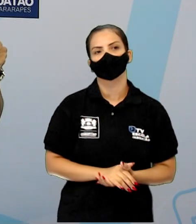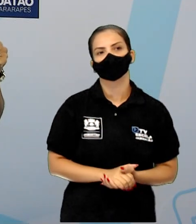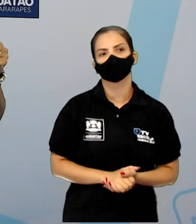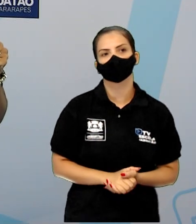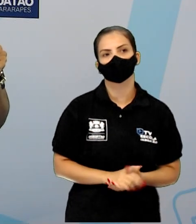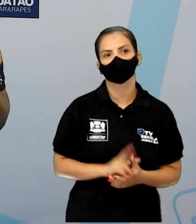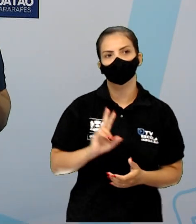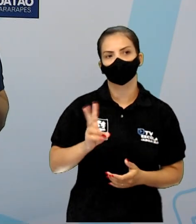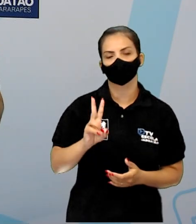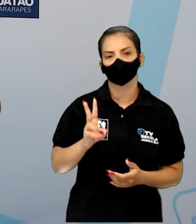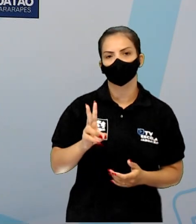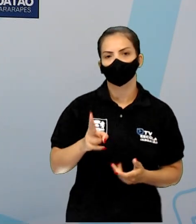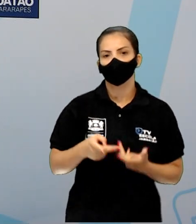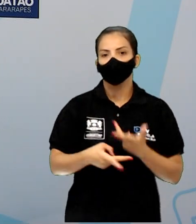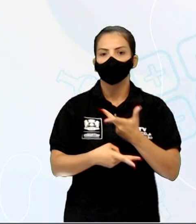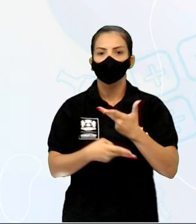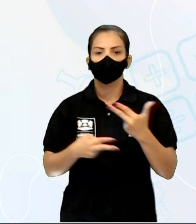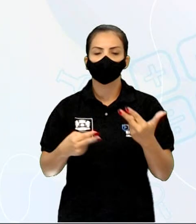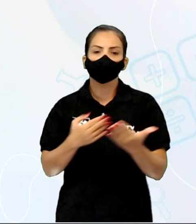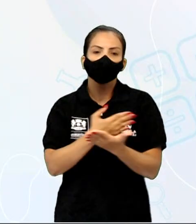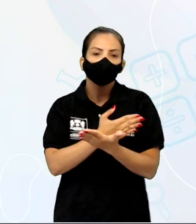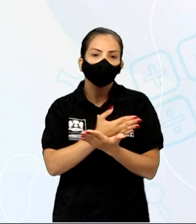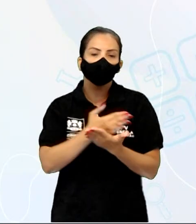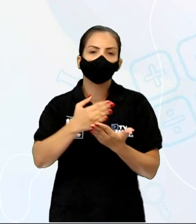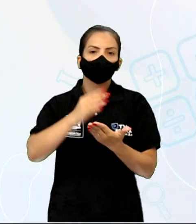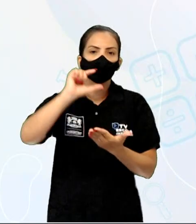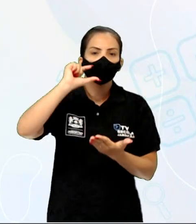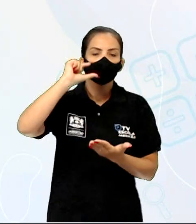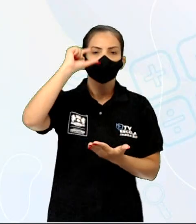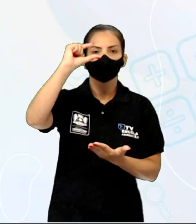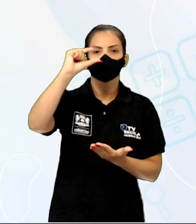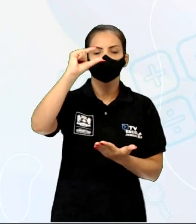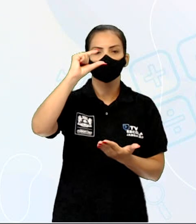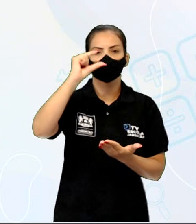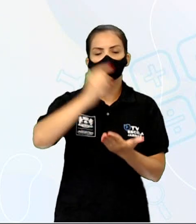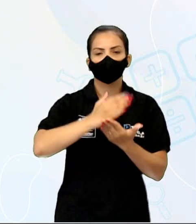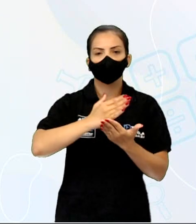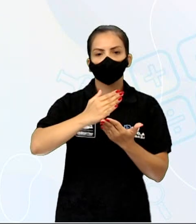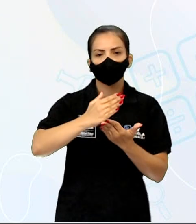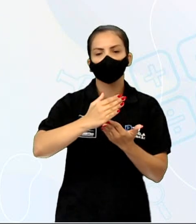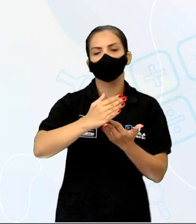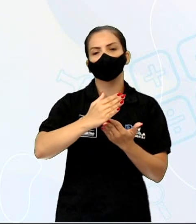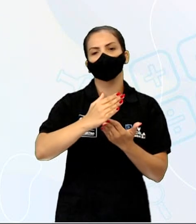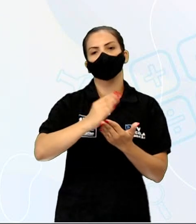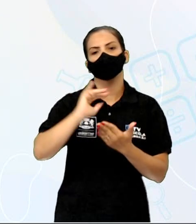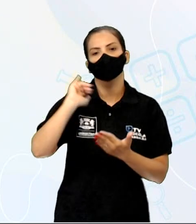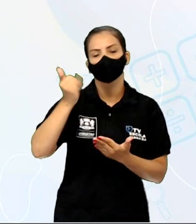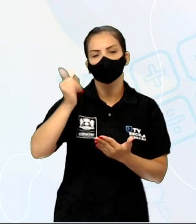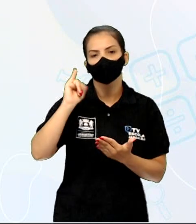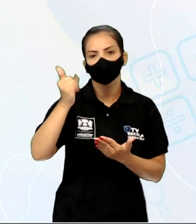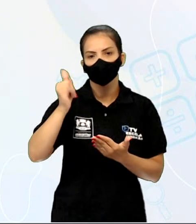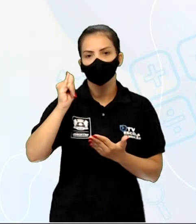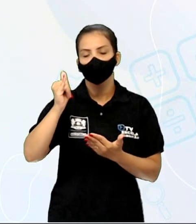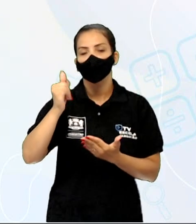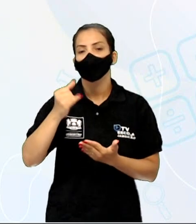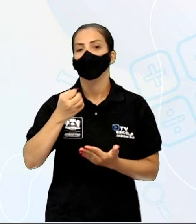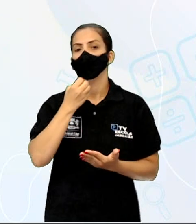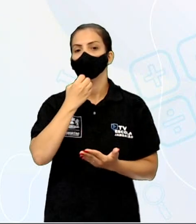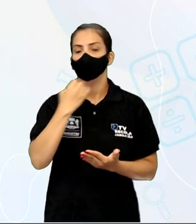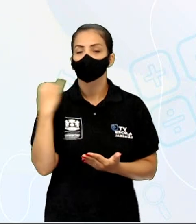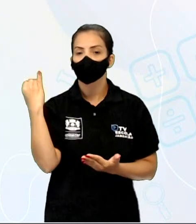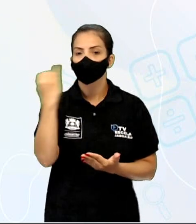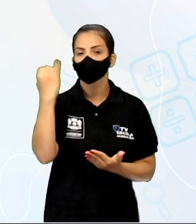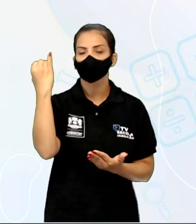Continuando. Situação inicial, ou seja, a introdução, constitui o começo da narrativa. Essa parte é fundamental,